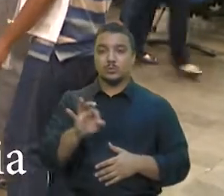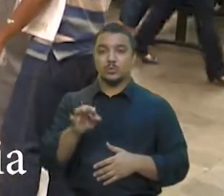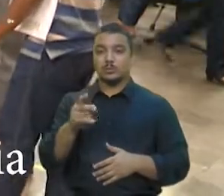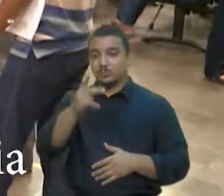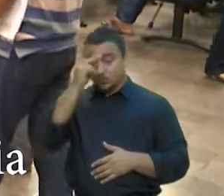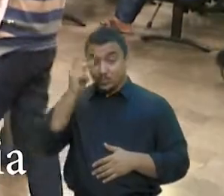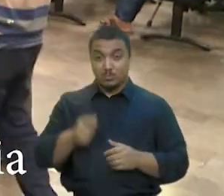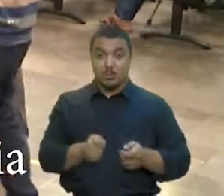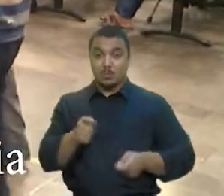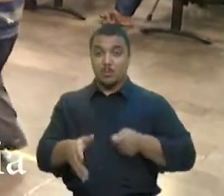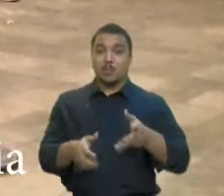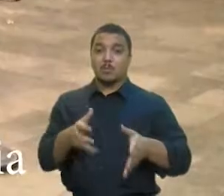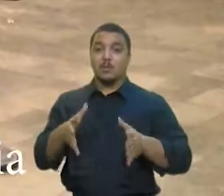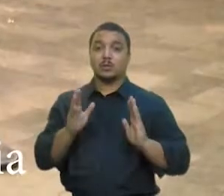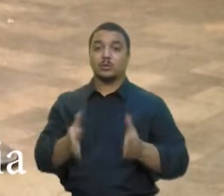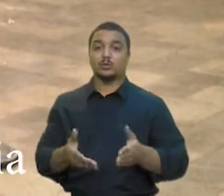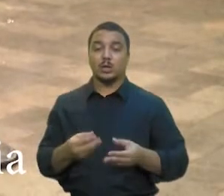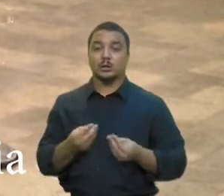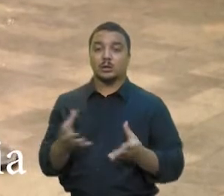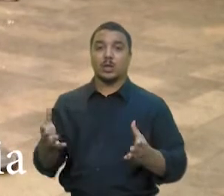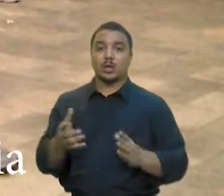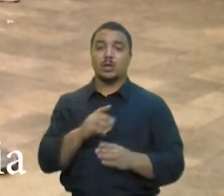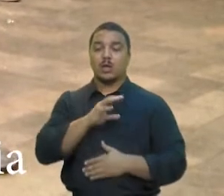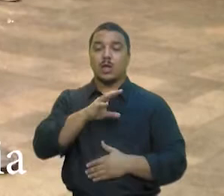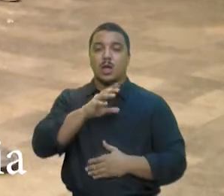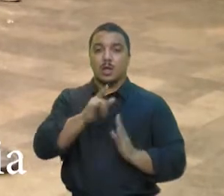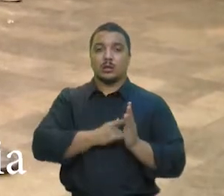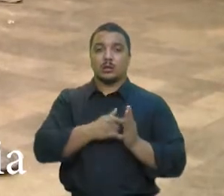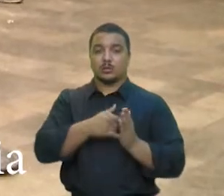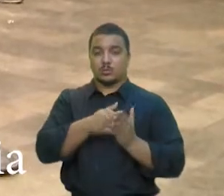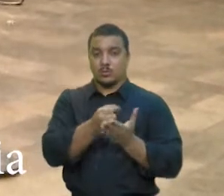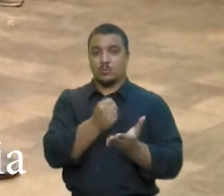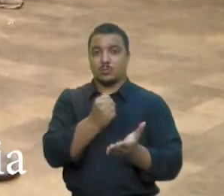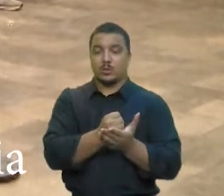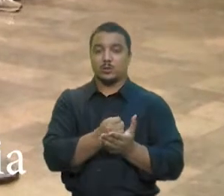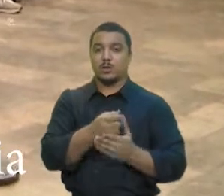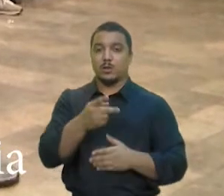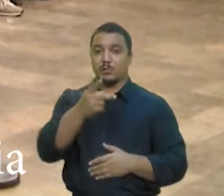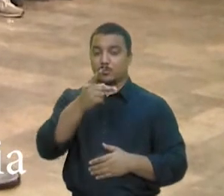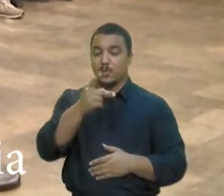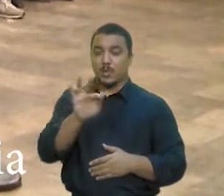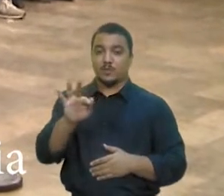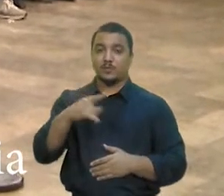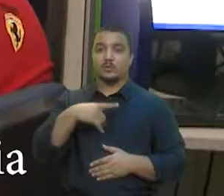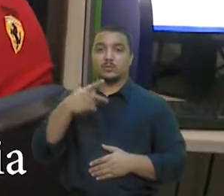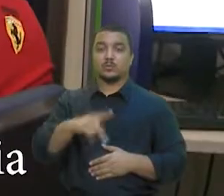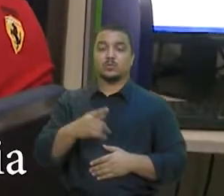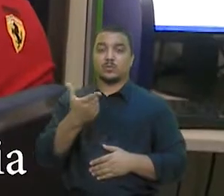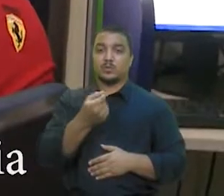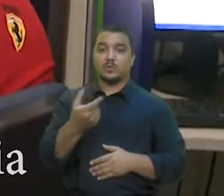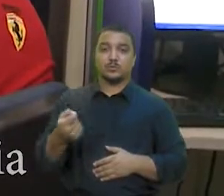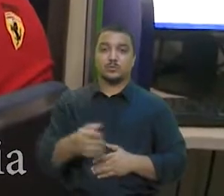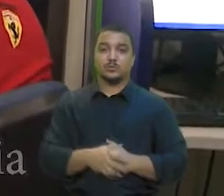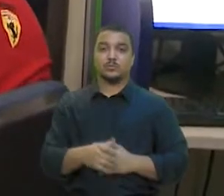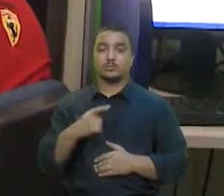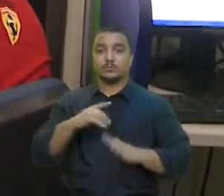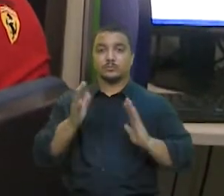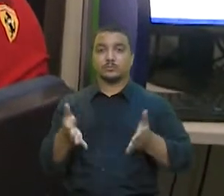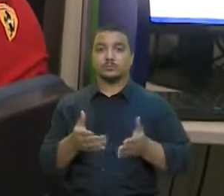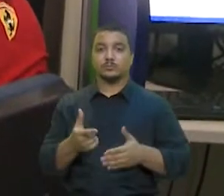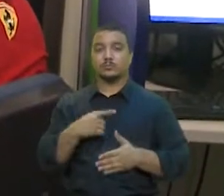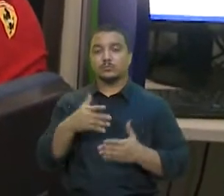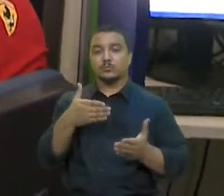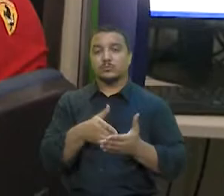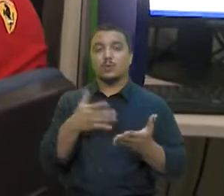haviam entregue a declaração do Imposto de Renda à Pessoa Física, ano-base 2020. No Ceará, foram declarados, até agora,